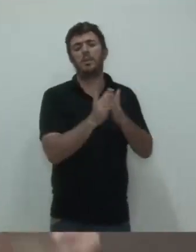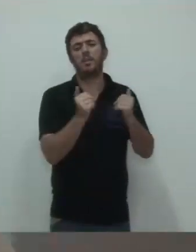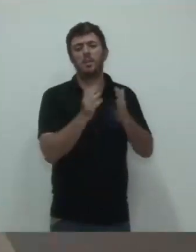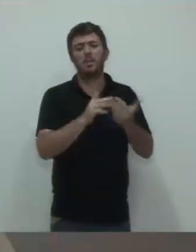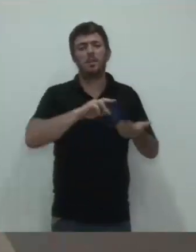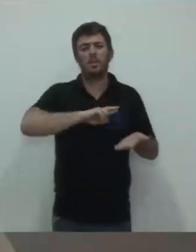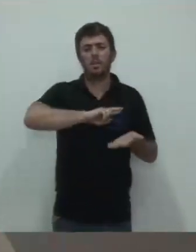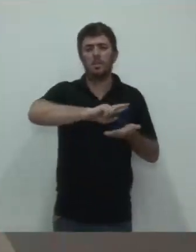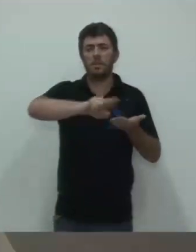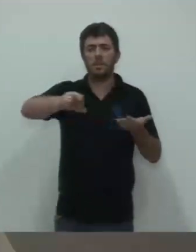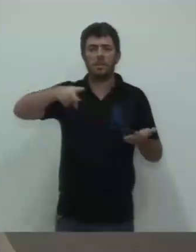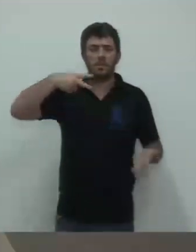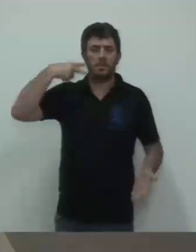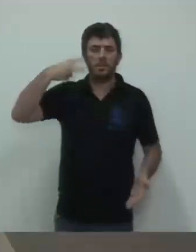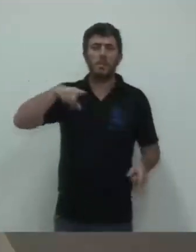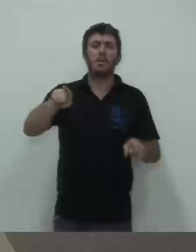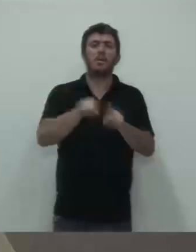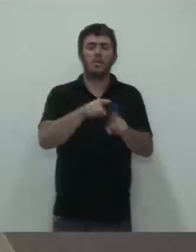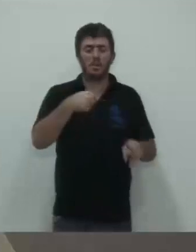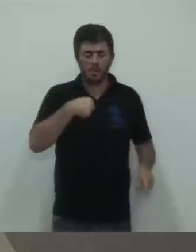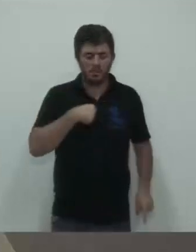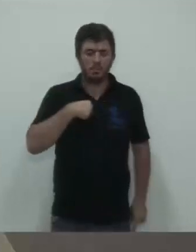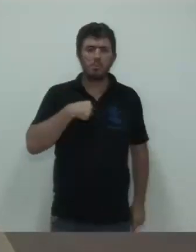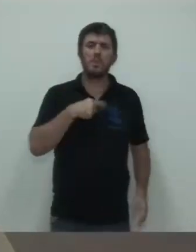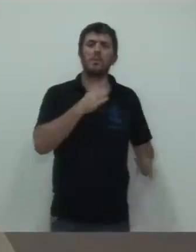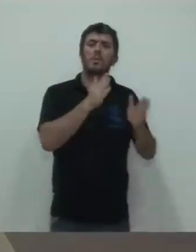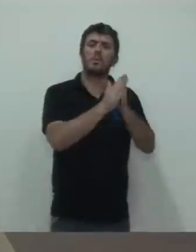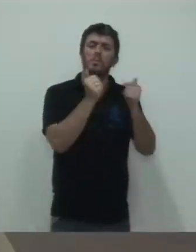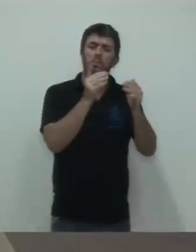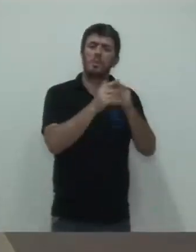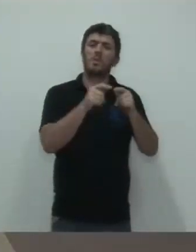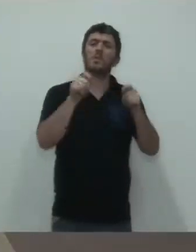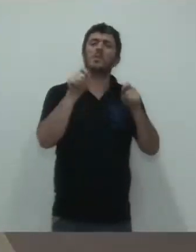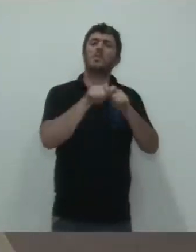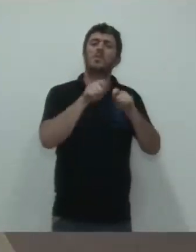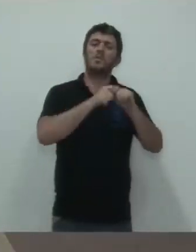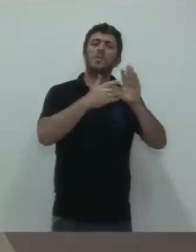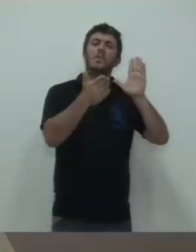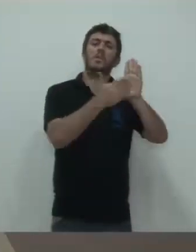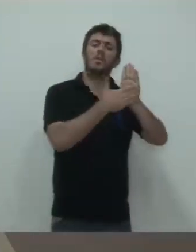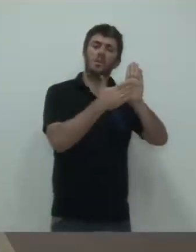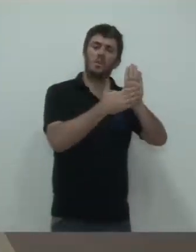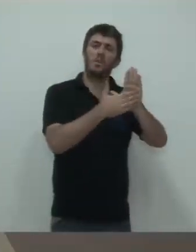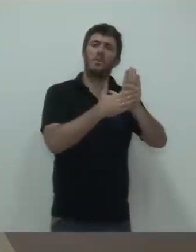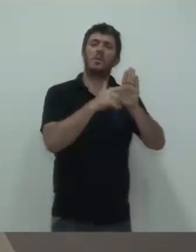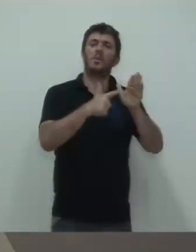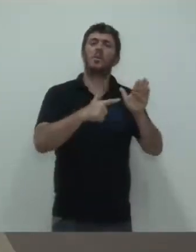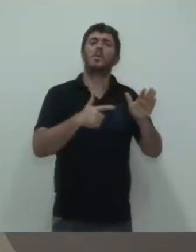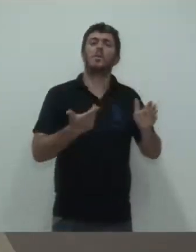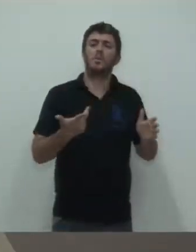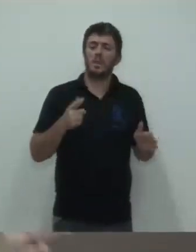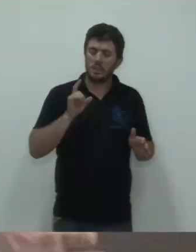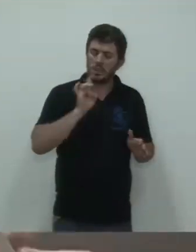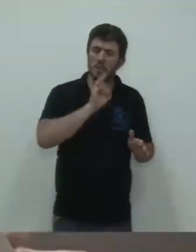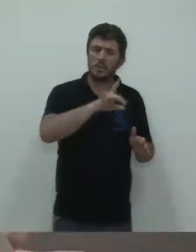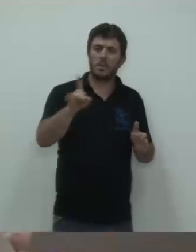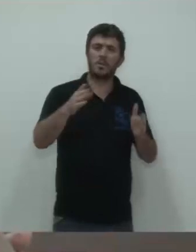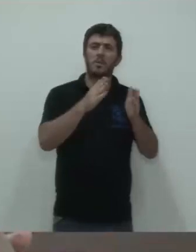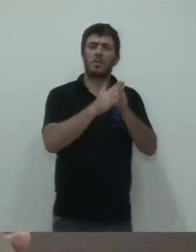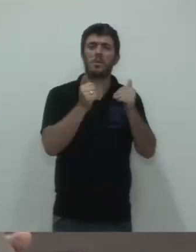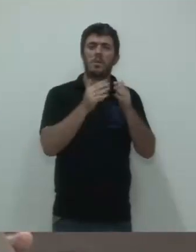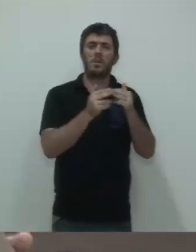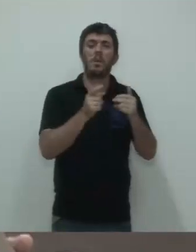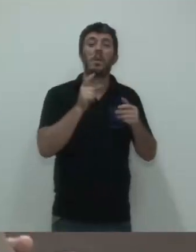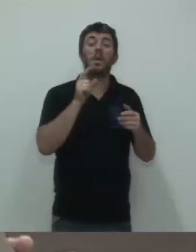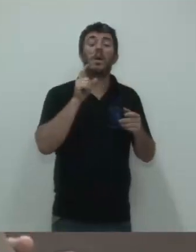vereadores, eu fui um que pedi por várias vezes, fizemos moção, o Paulinho vem há anos pedindo, para que se fosse feito algo ali